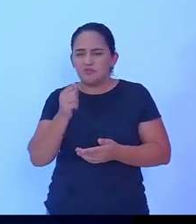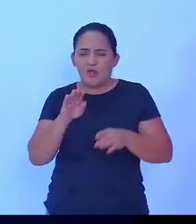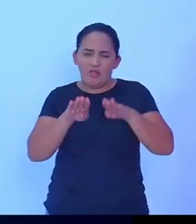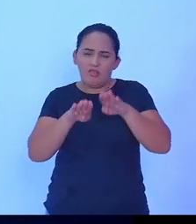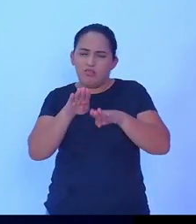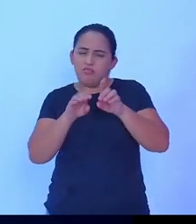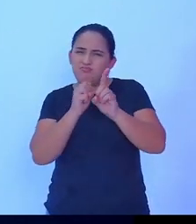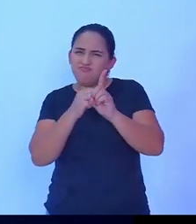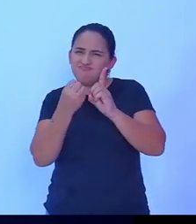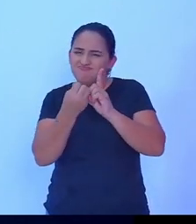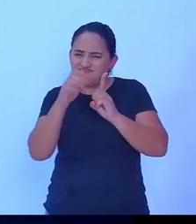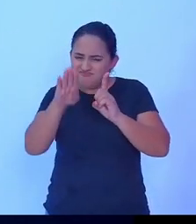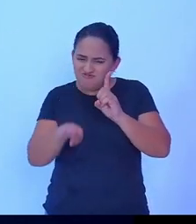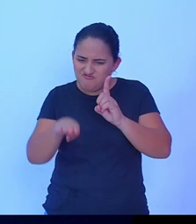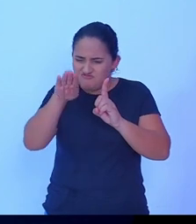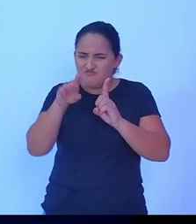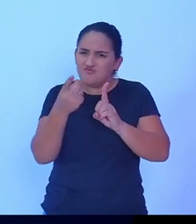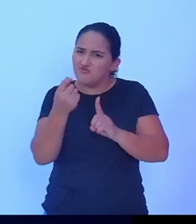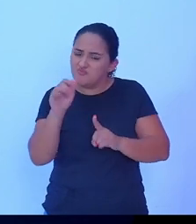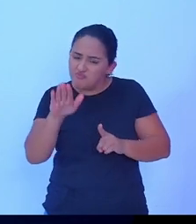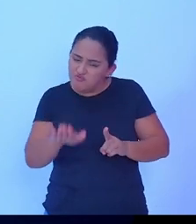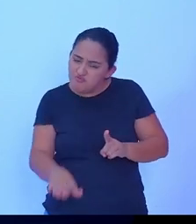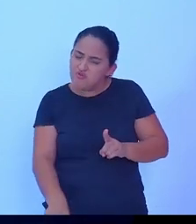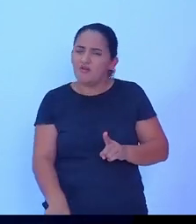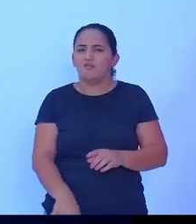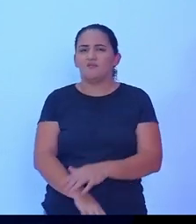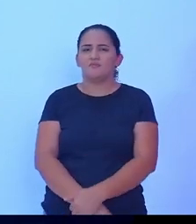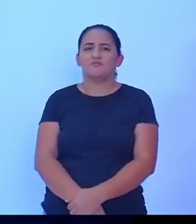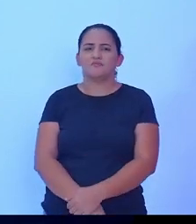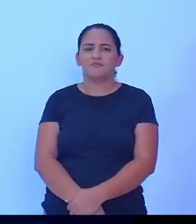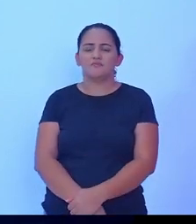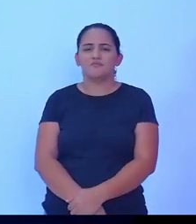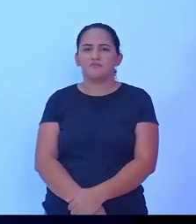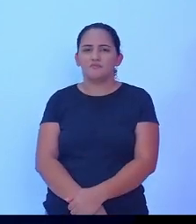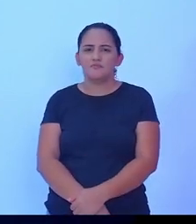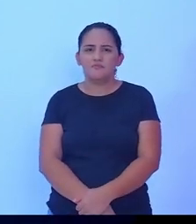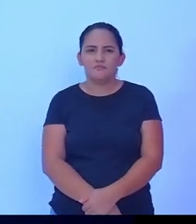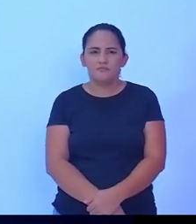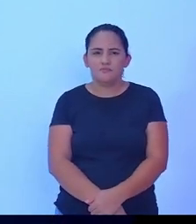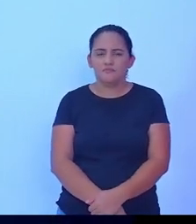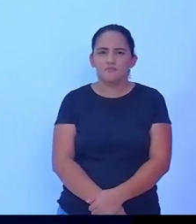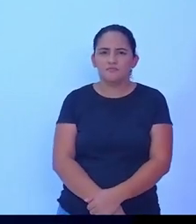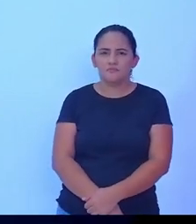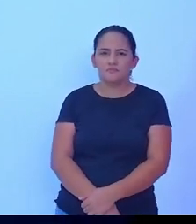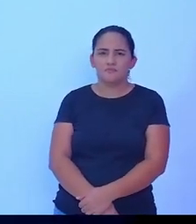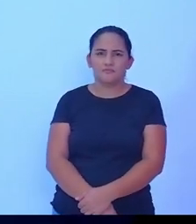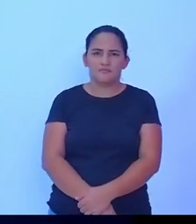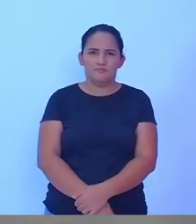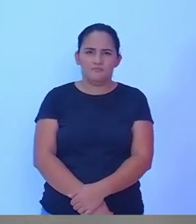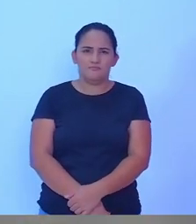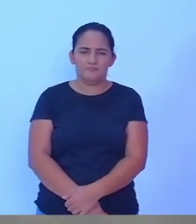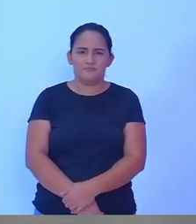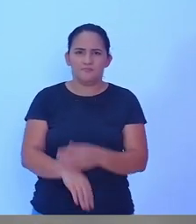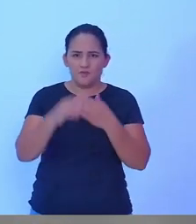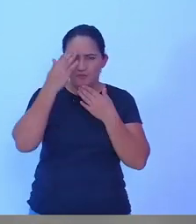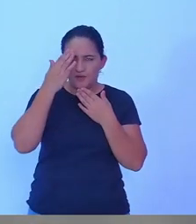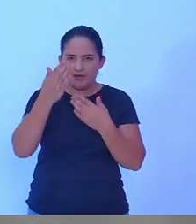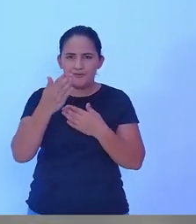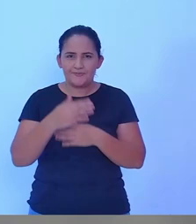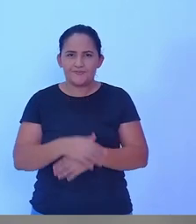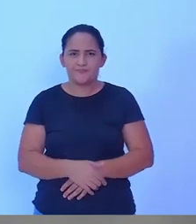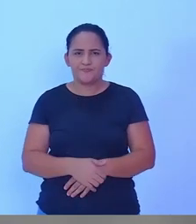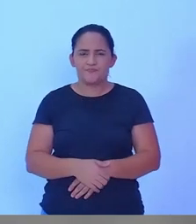social. Trabalhando, esse é o nosso lema, trabalho e trabalho. Ok, obrigado, candidato.